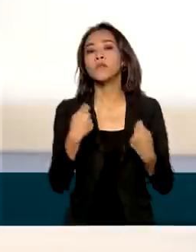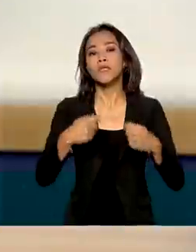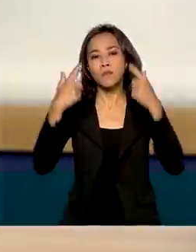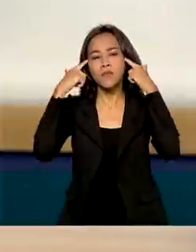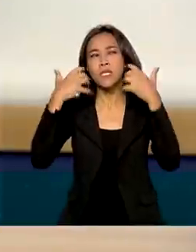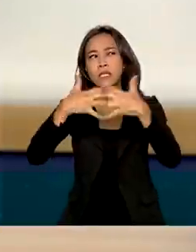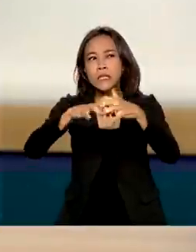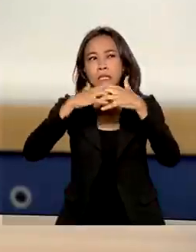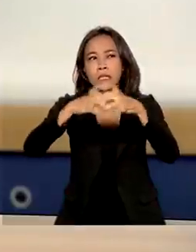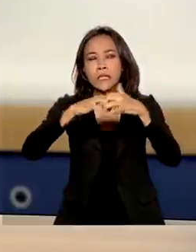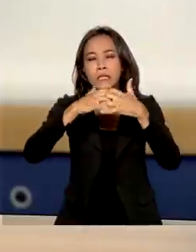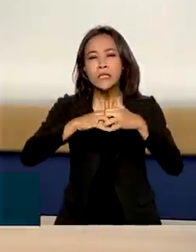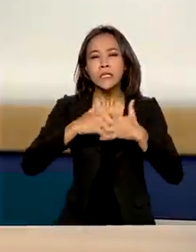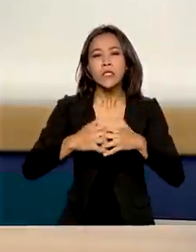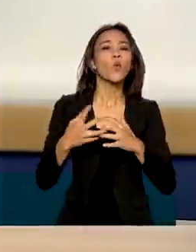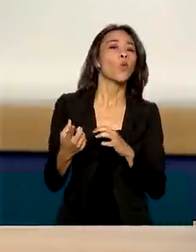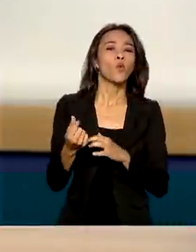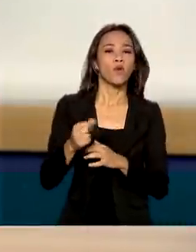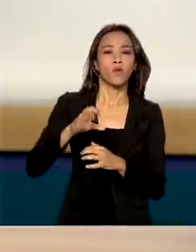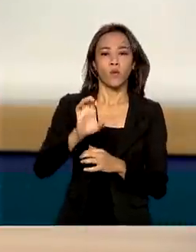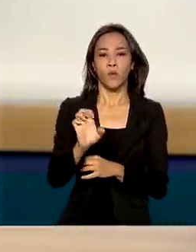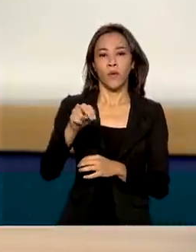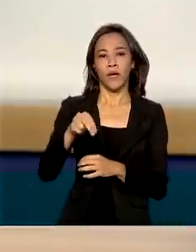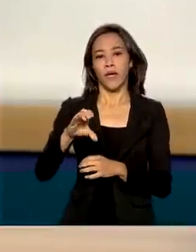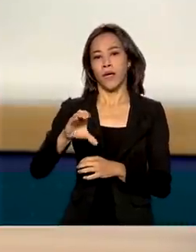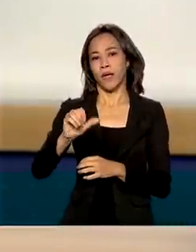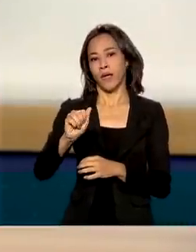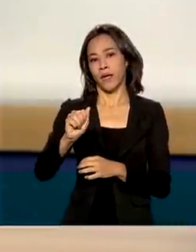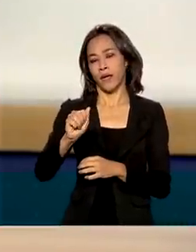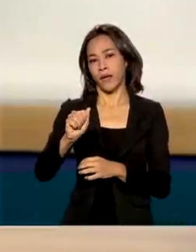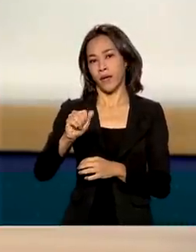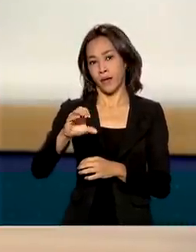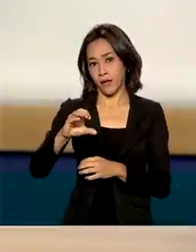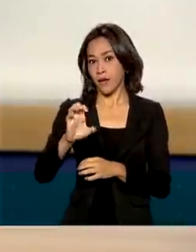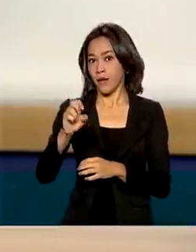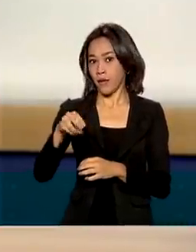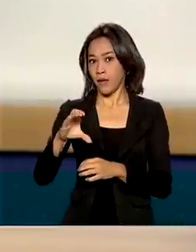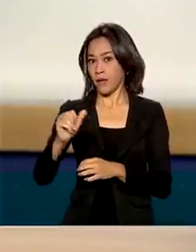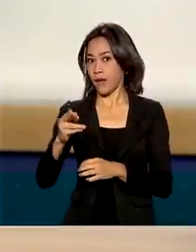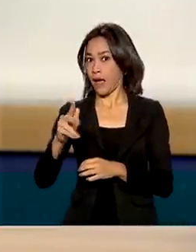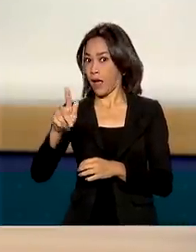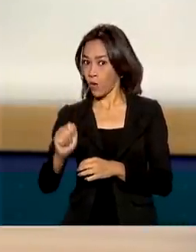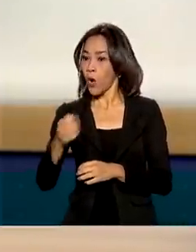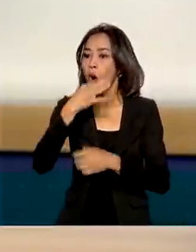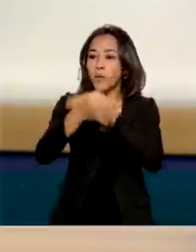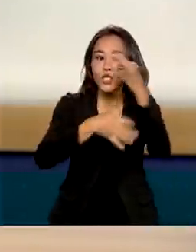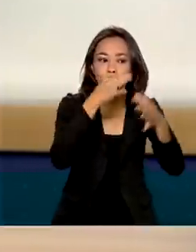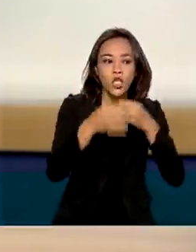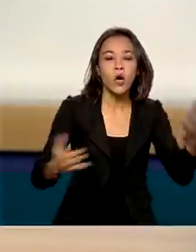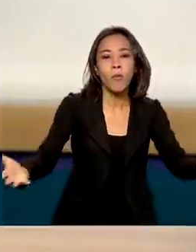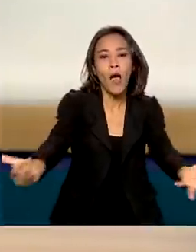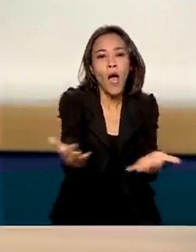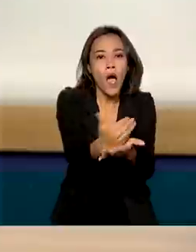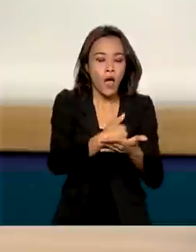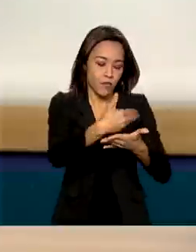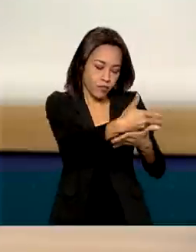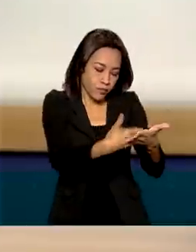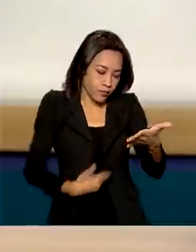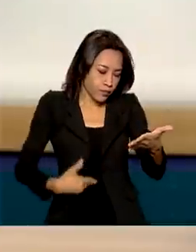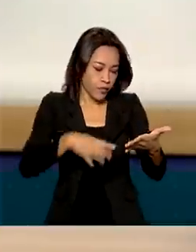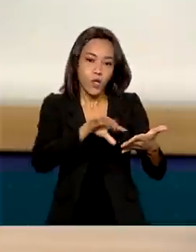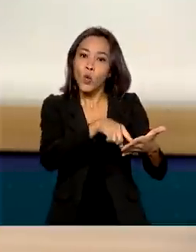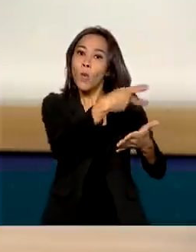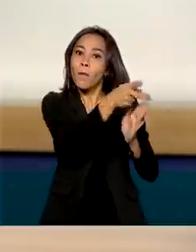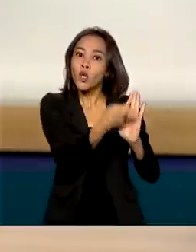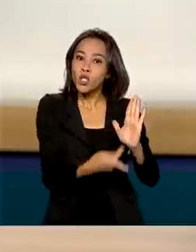encargos. Que todos possam trazer isso para a gente vai nos ajudar muito nessa etapa inicial do projeto. E não se trata de validar algo que já foi concluído, mas